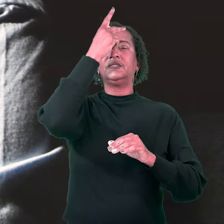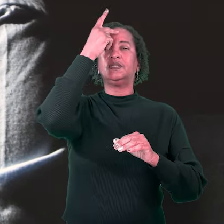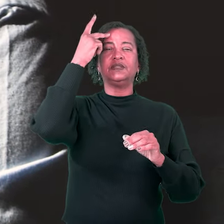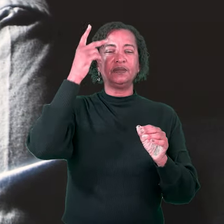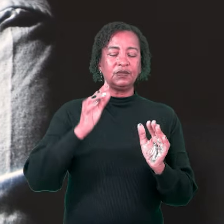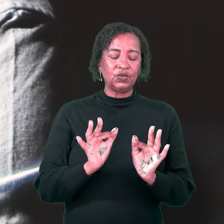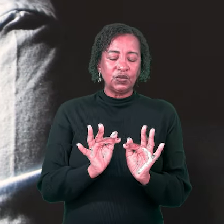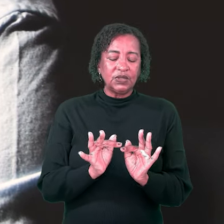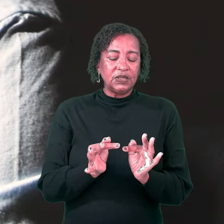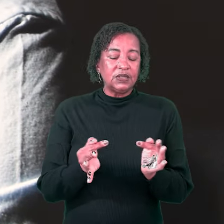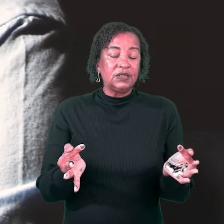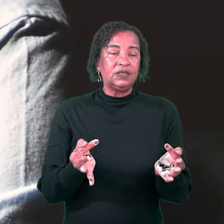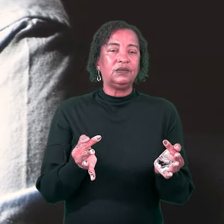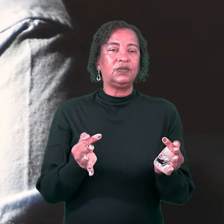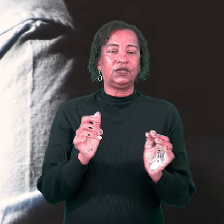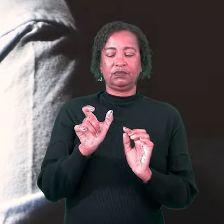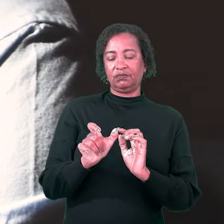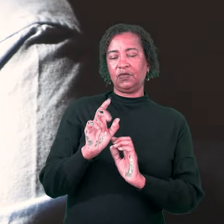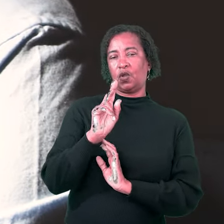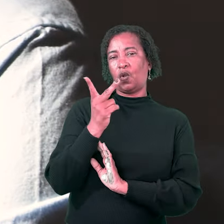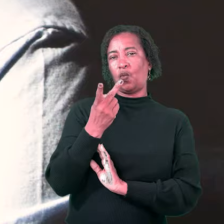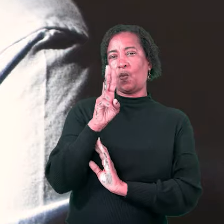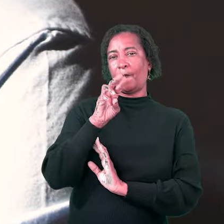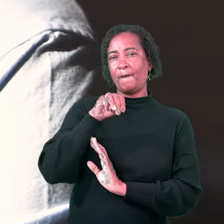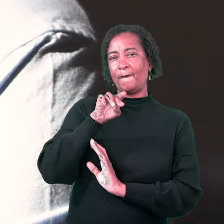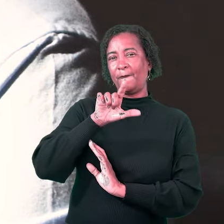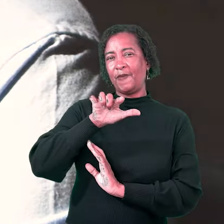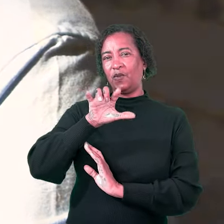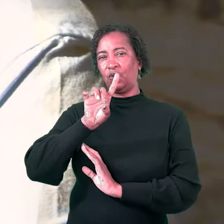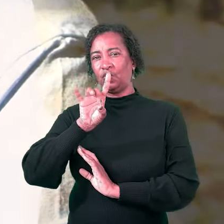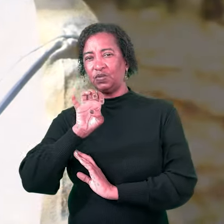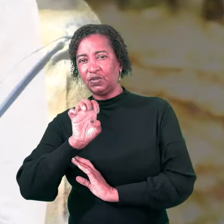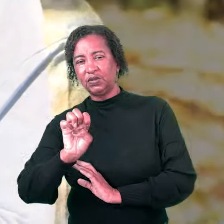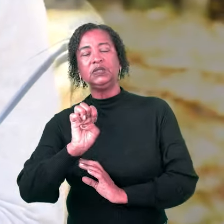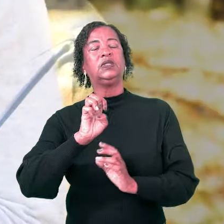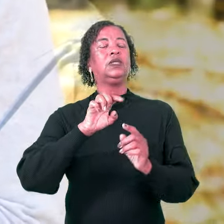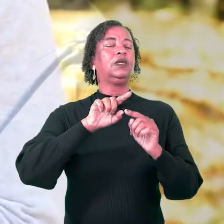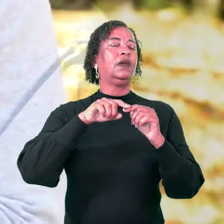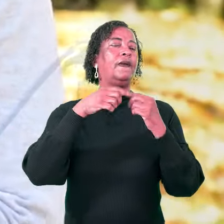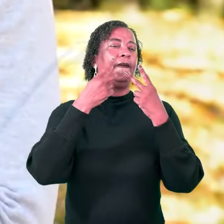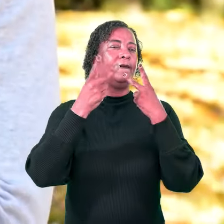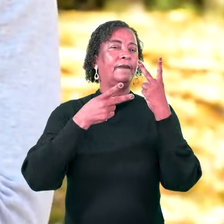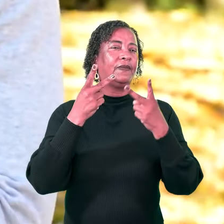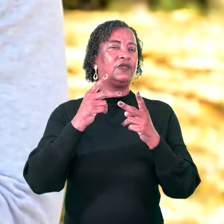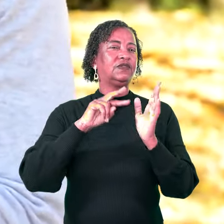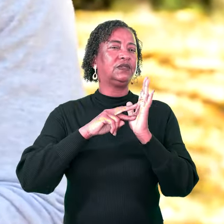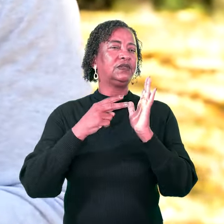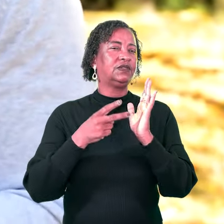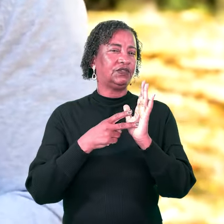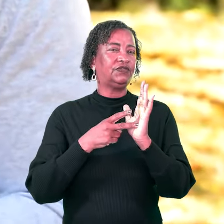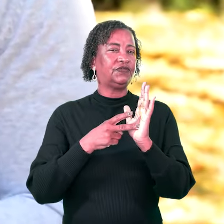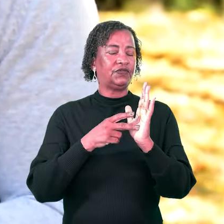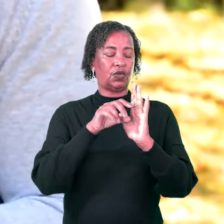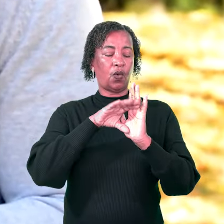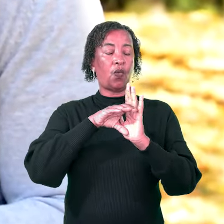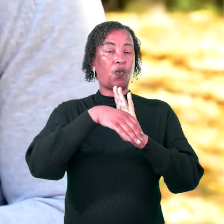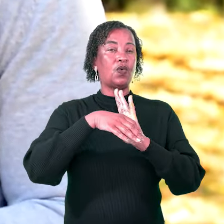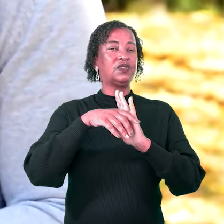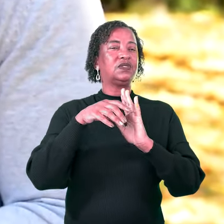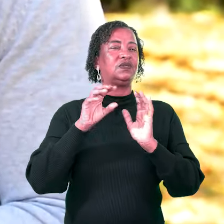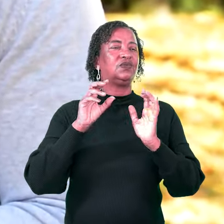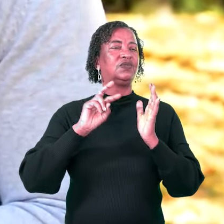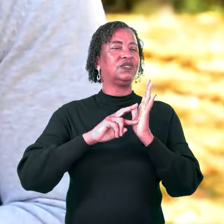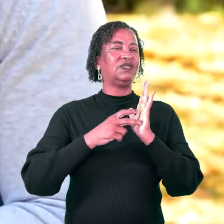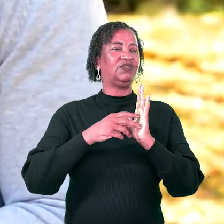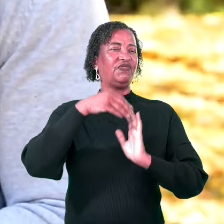humildes. Humilde é uma palavra até mal entendida, né? O conceito bíblico de humildade não é fraqueza.